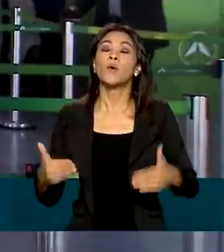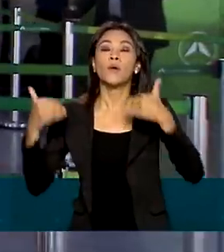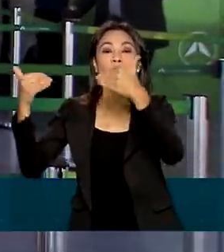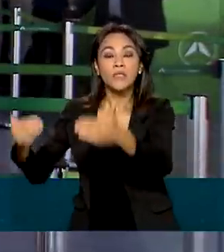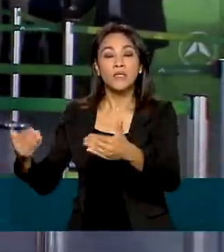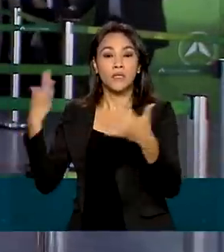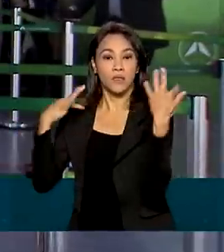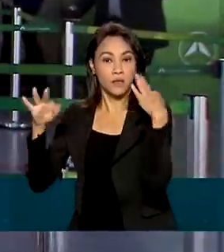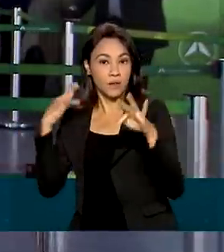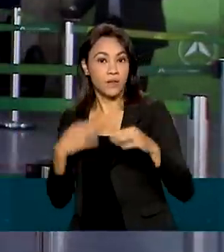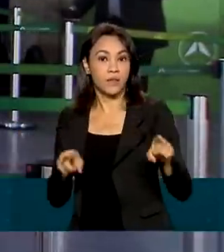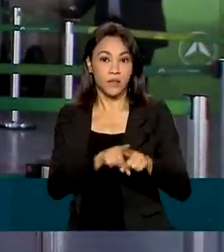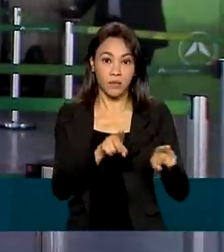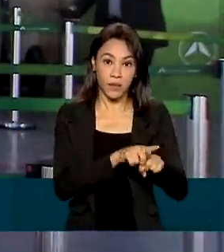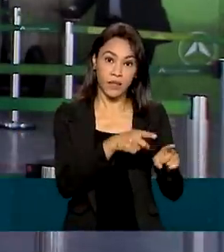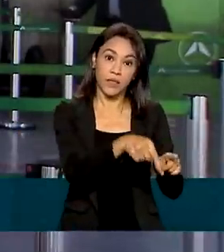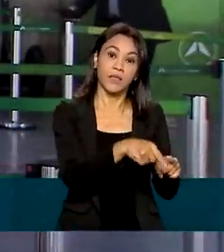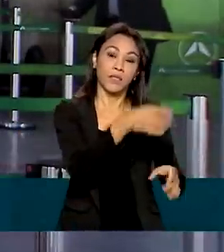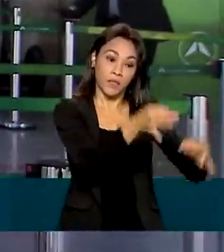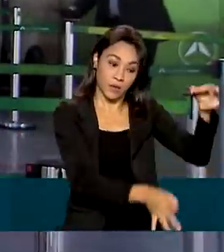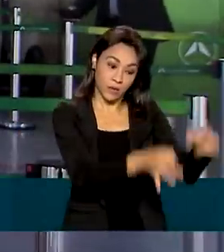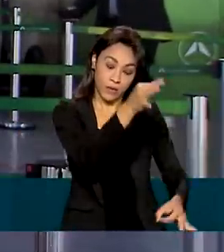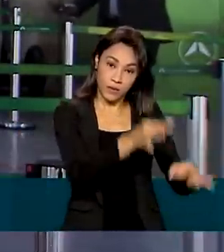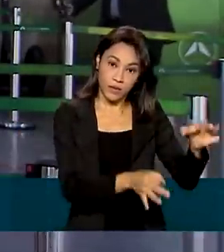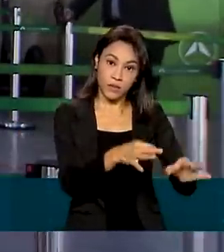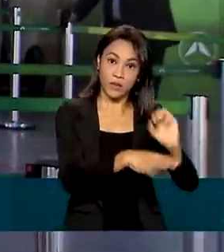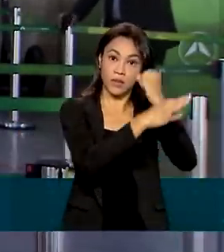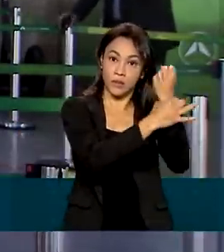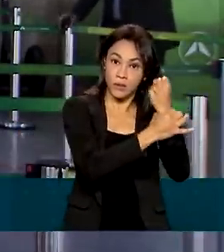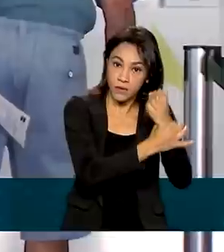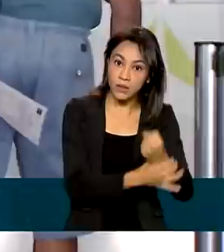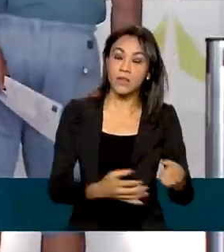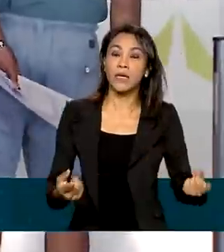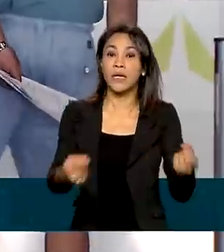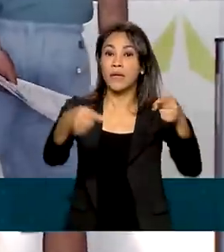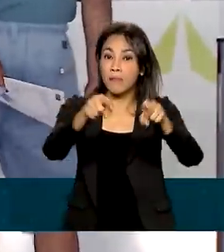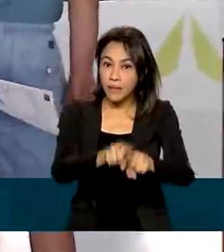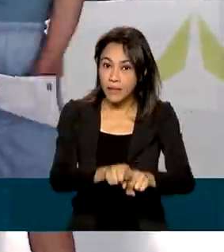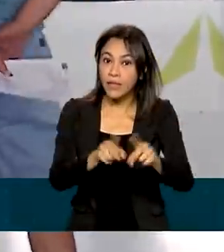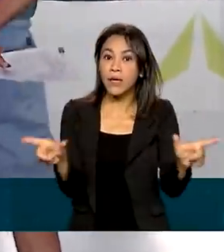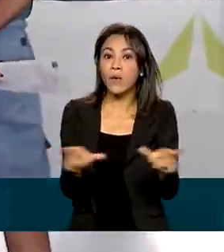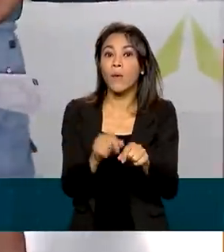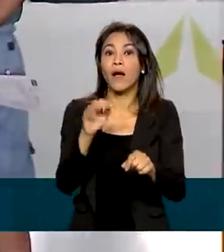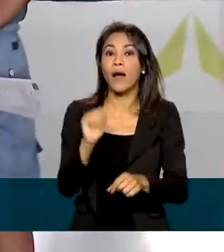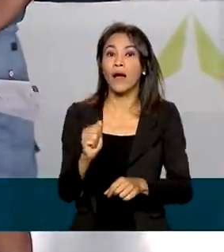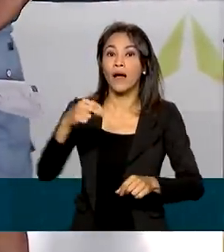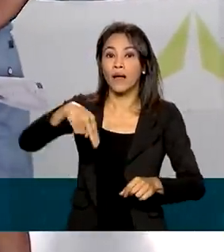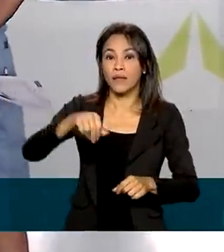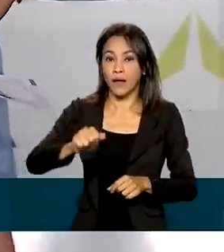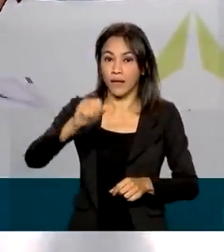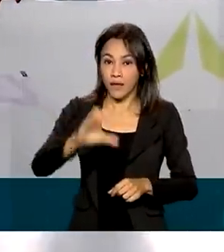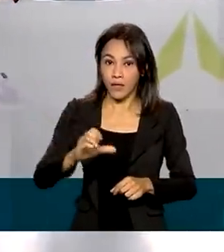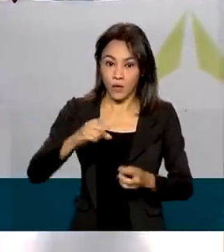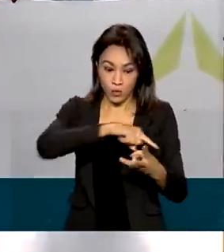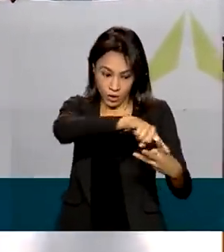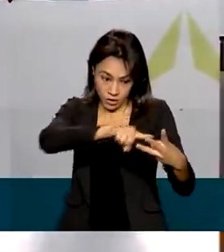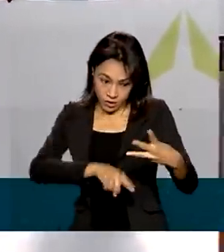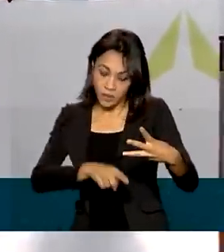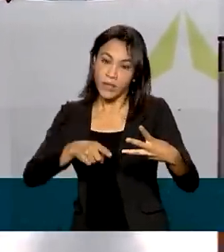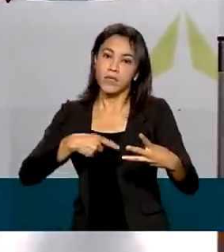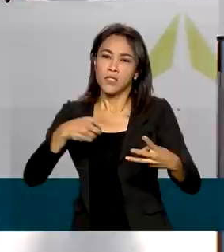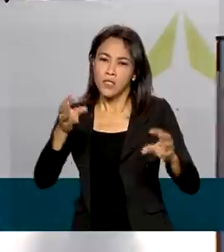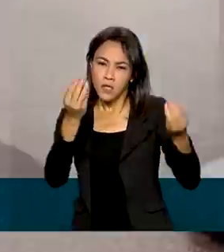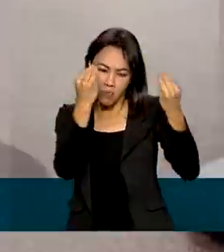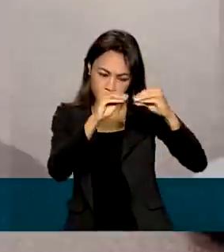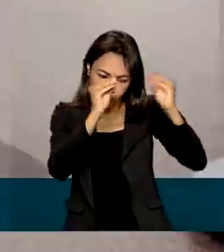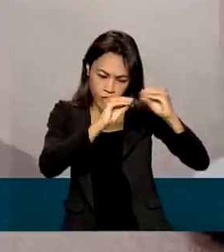Justiça e Segurança Pública, em parceria com a Agência Nacional de Aviação Civil, desenvolver uma campanha com